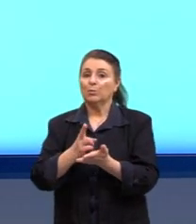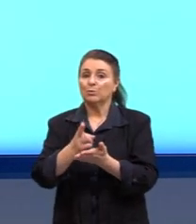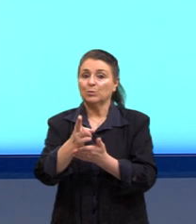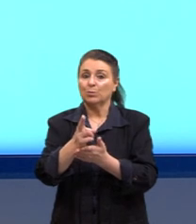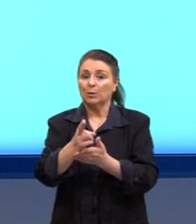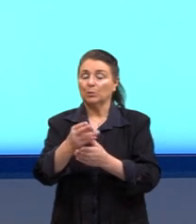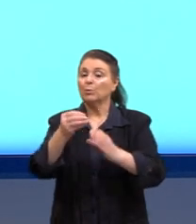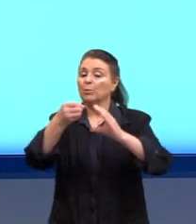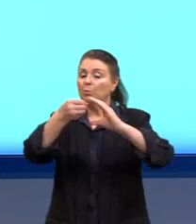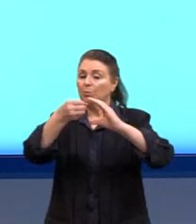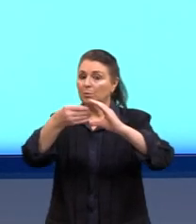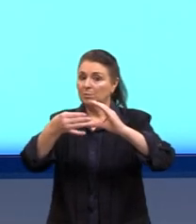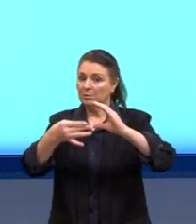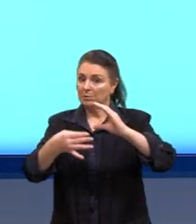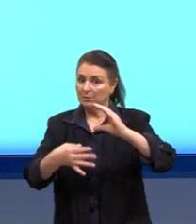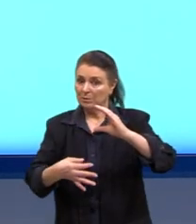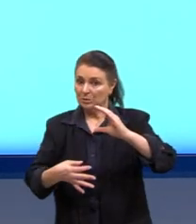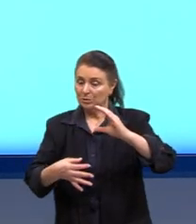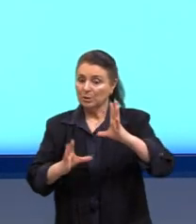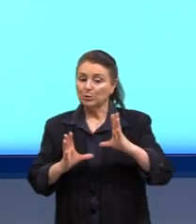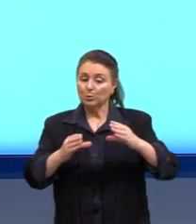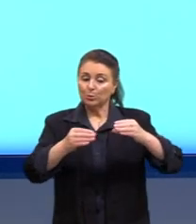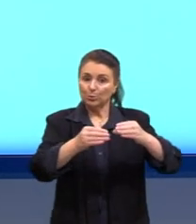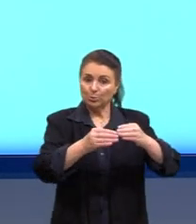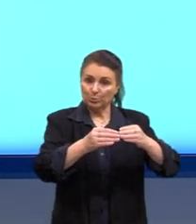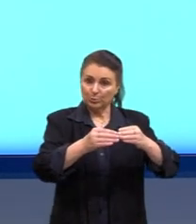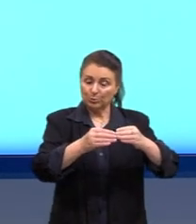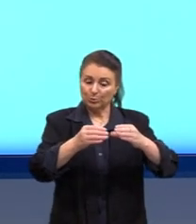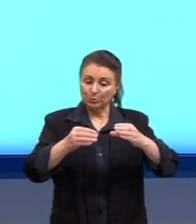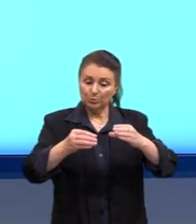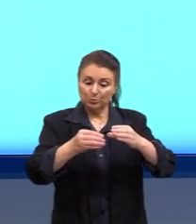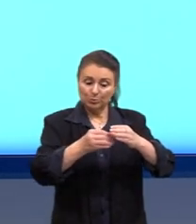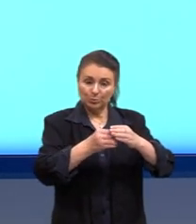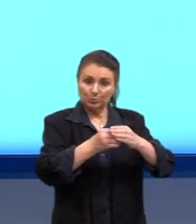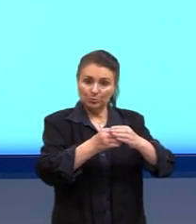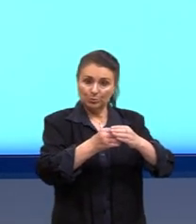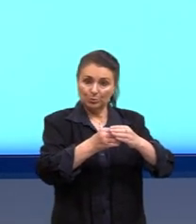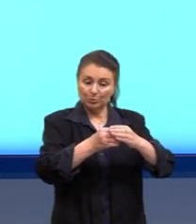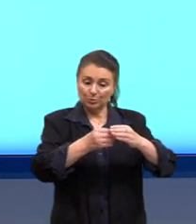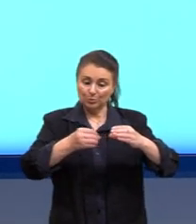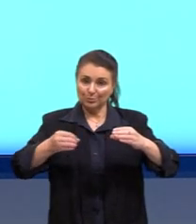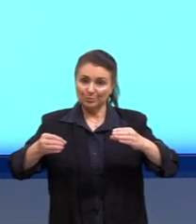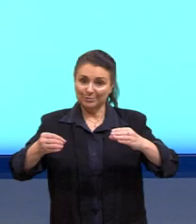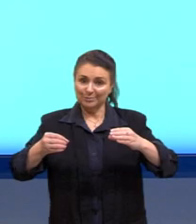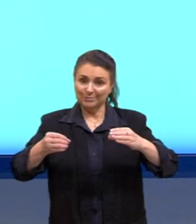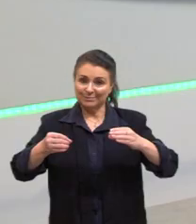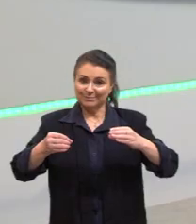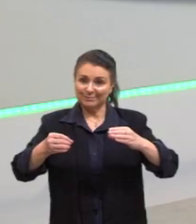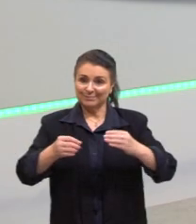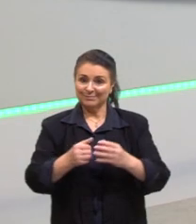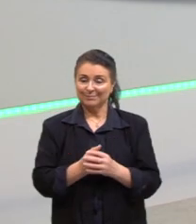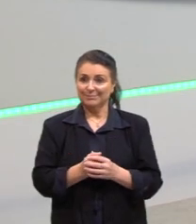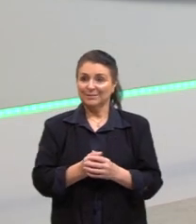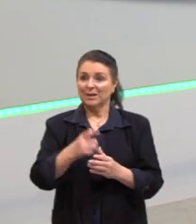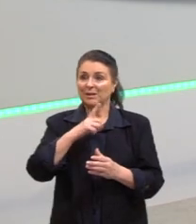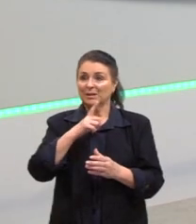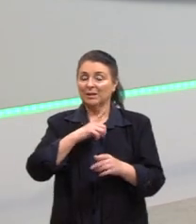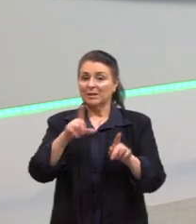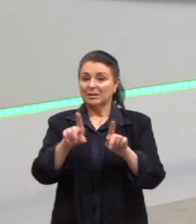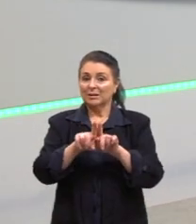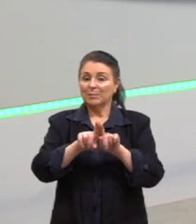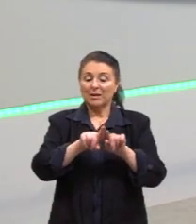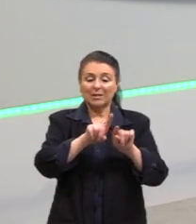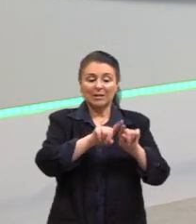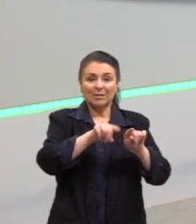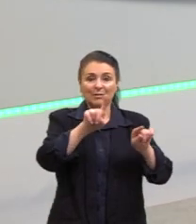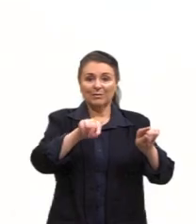as características da população. Eu só separei um conjunto menor. E aí, nós temos a nossa